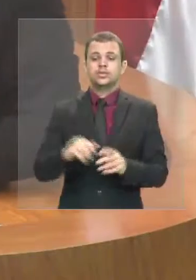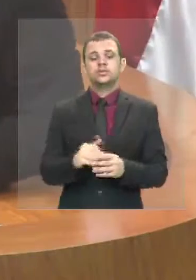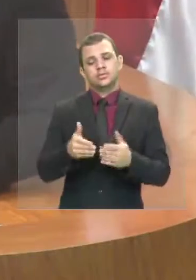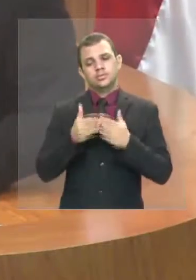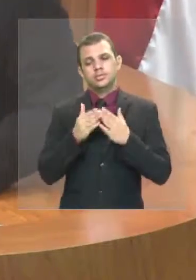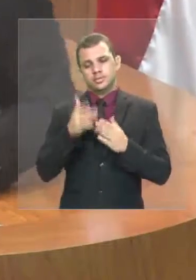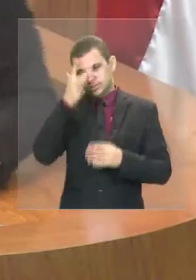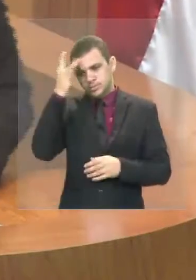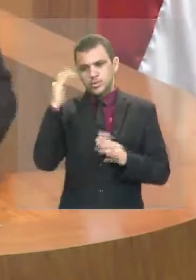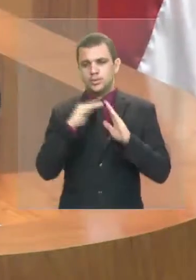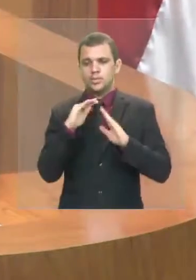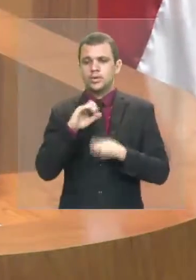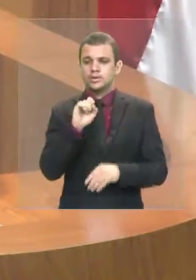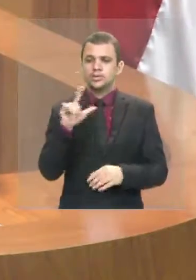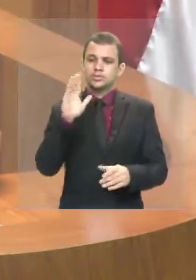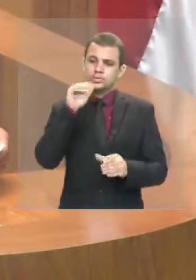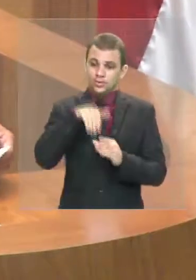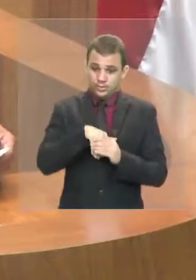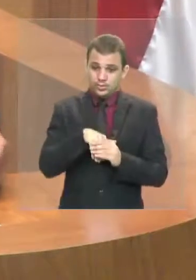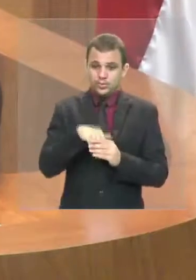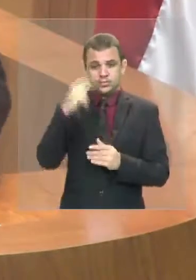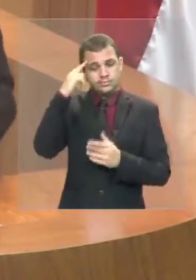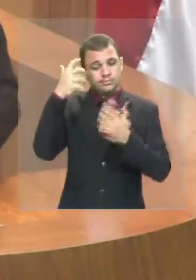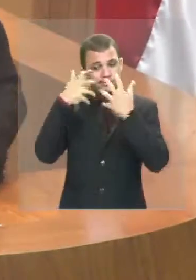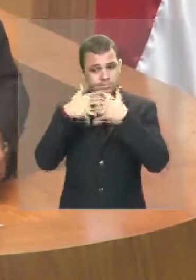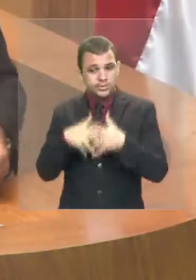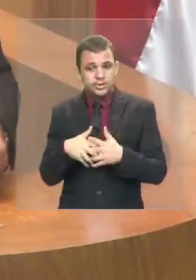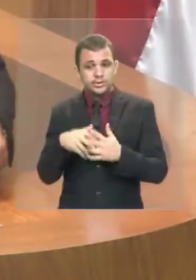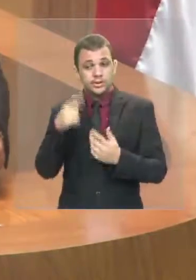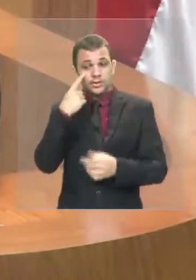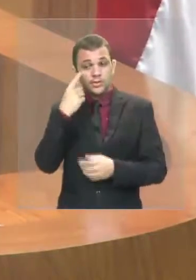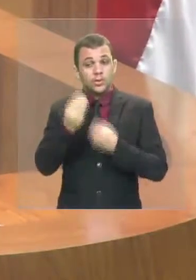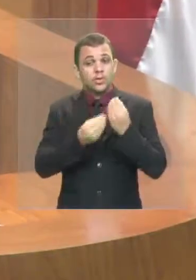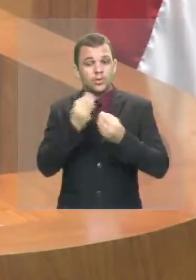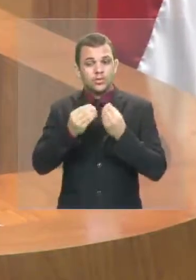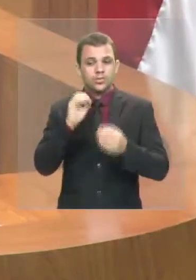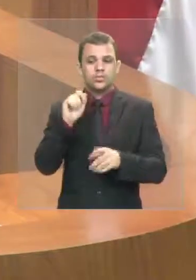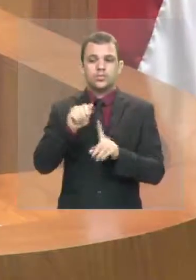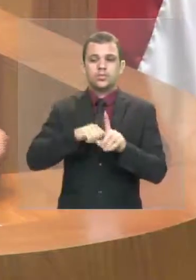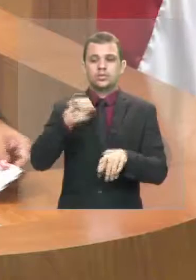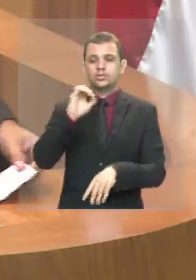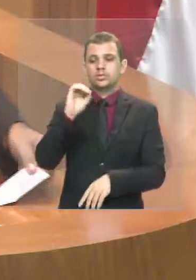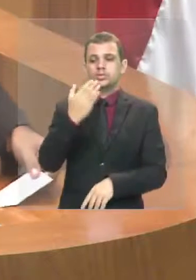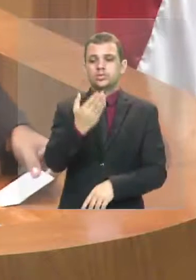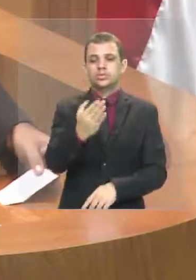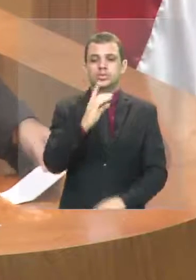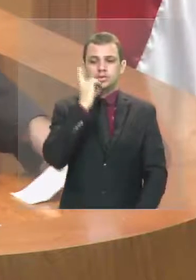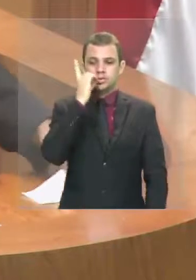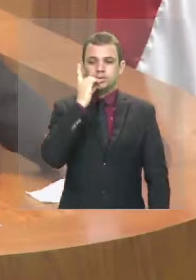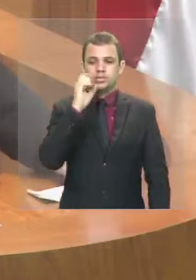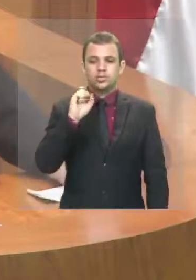pensem dessa forma e vamos ver como vai terminar em outubro. Deputado Souza Neto.